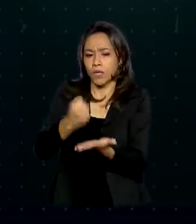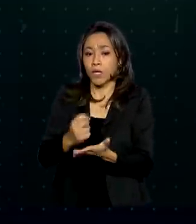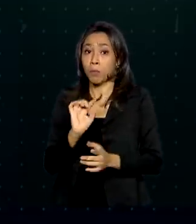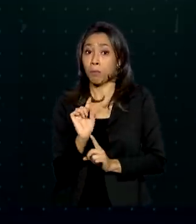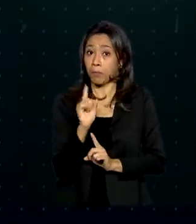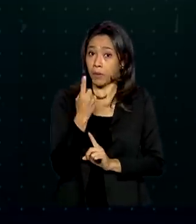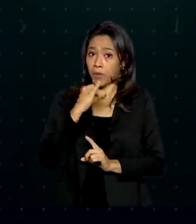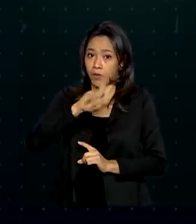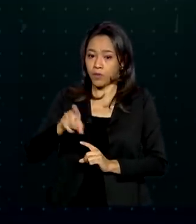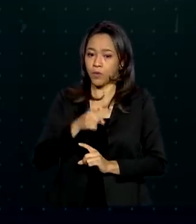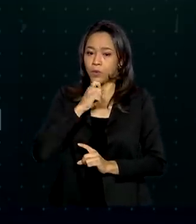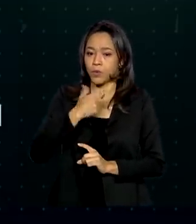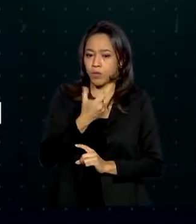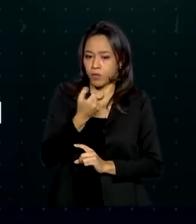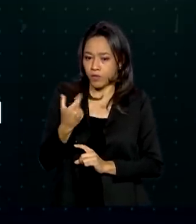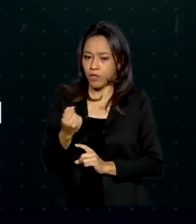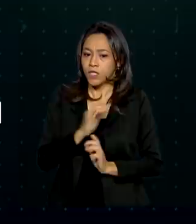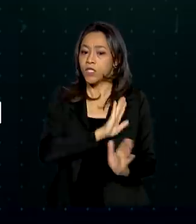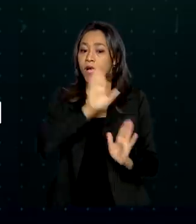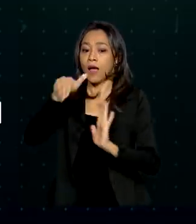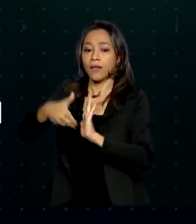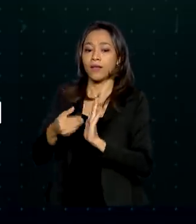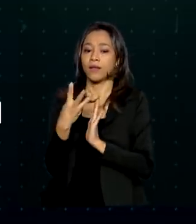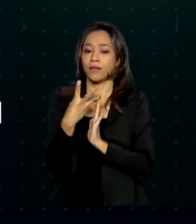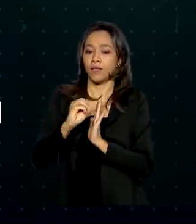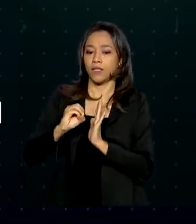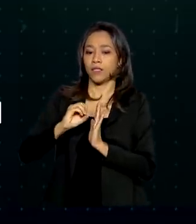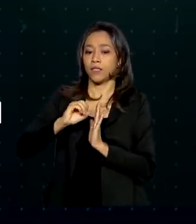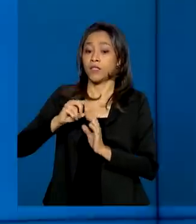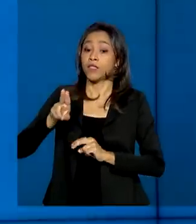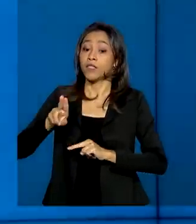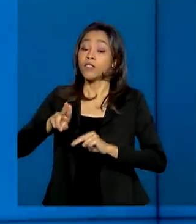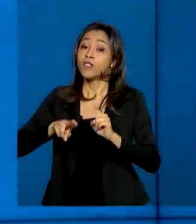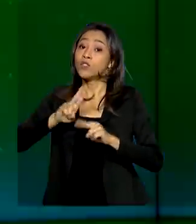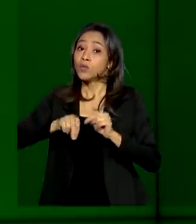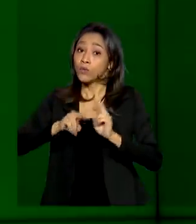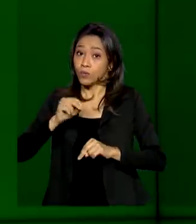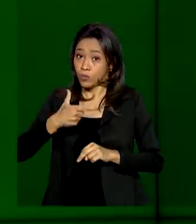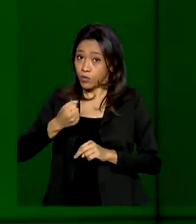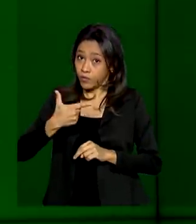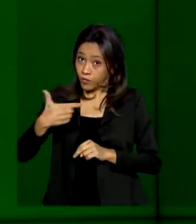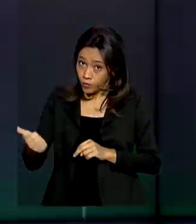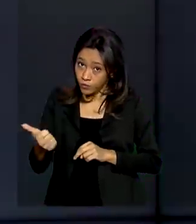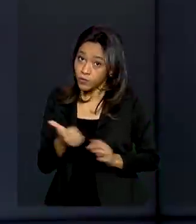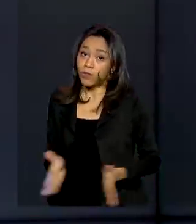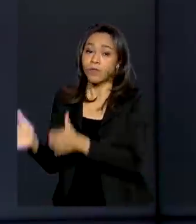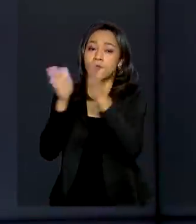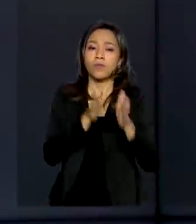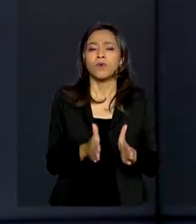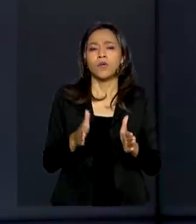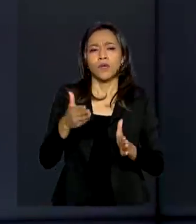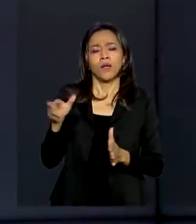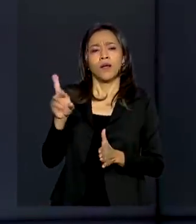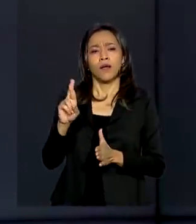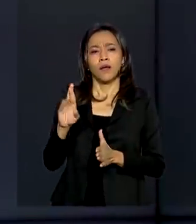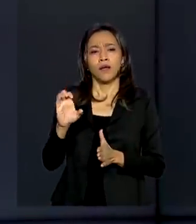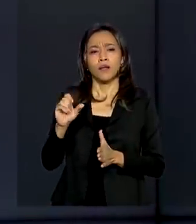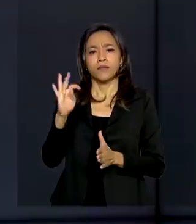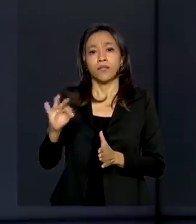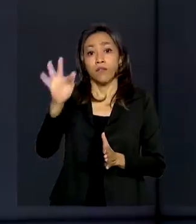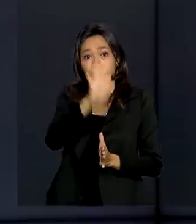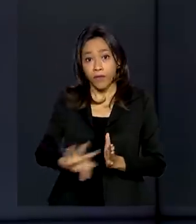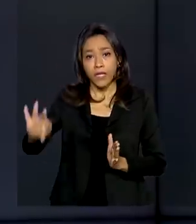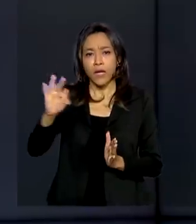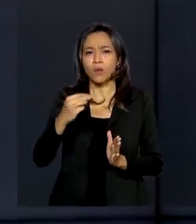julho de 2020 a 30 de junho de 2021. A Receita Federal recebeu 31 milhões